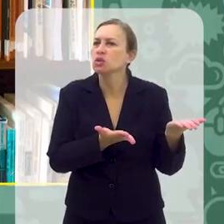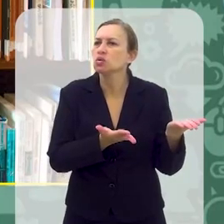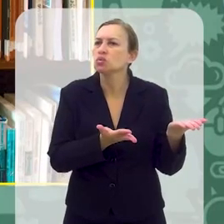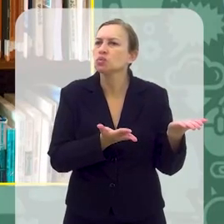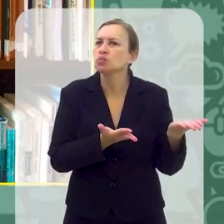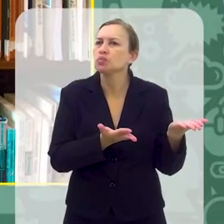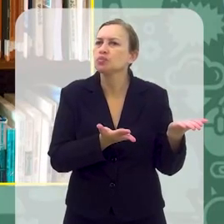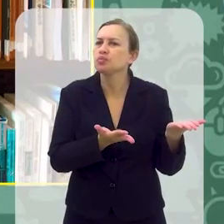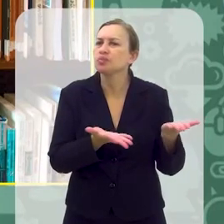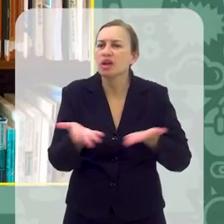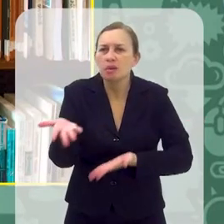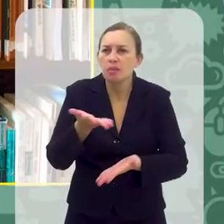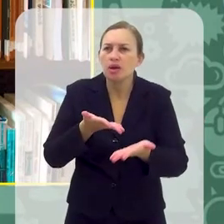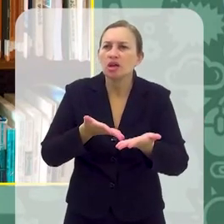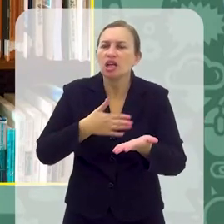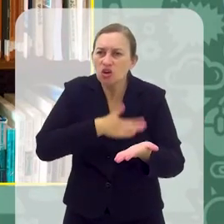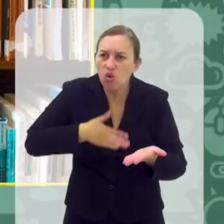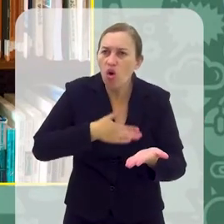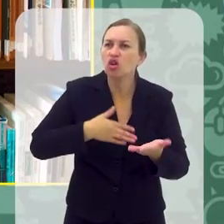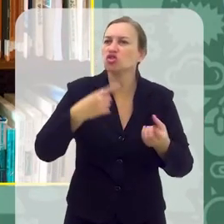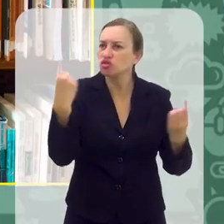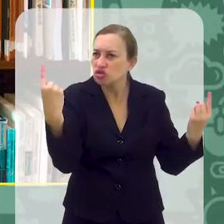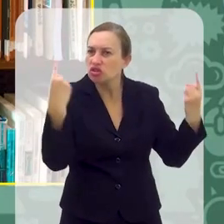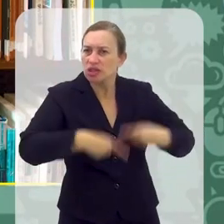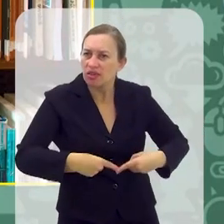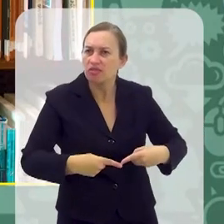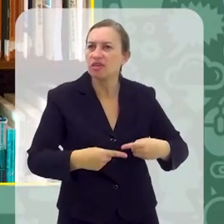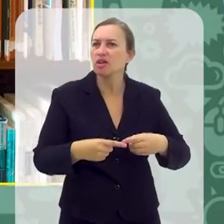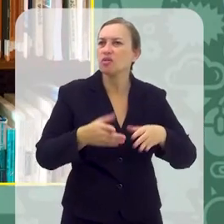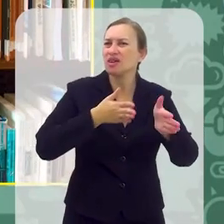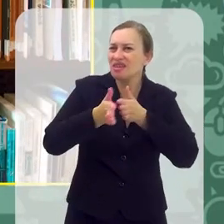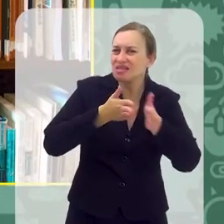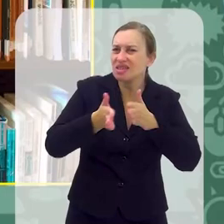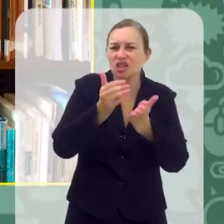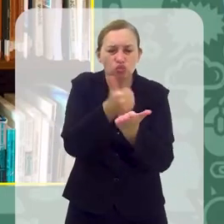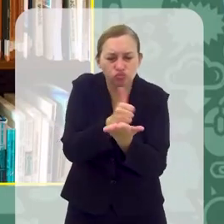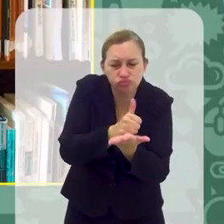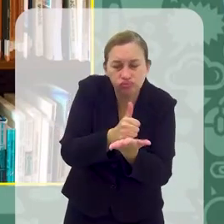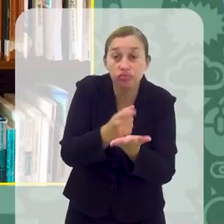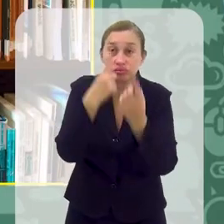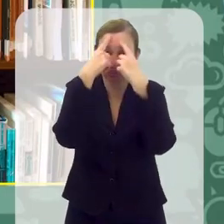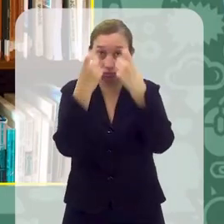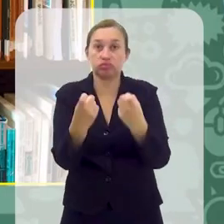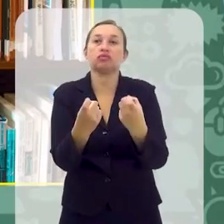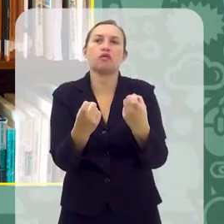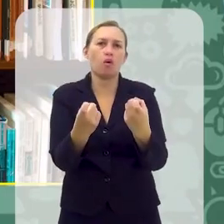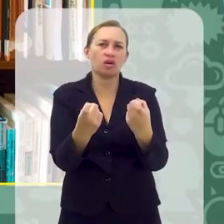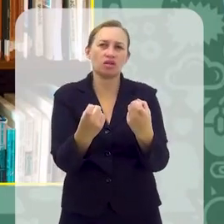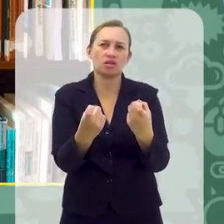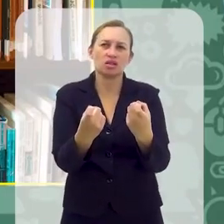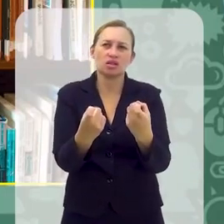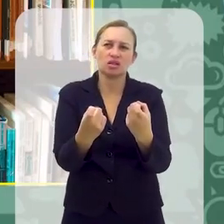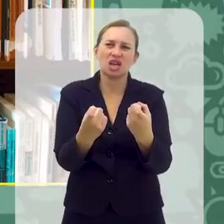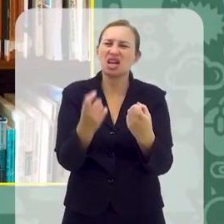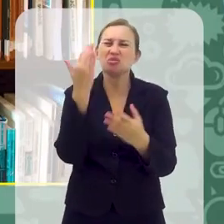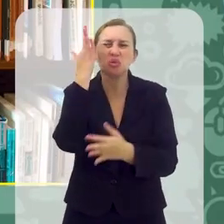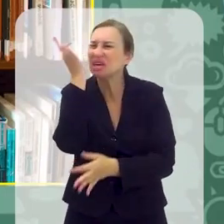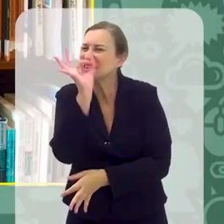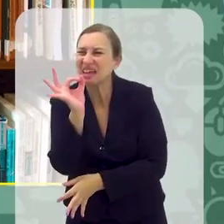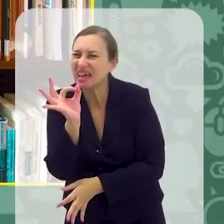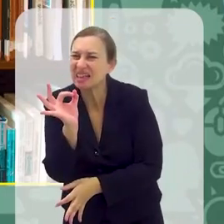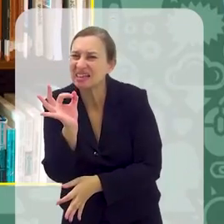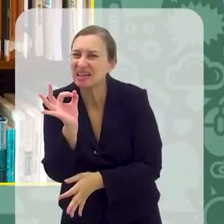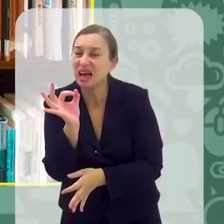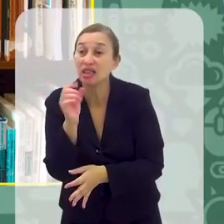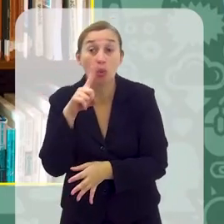participa tanto desses desafios e acessa tanto a esses jogos violentos? Eles não compreendem,